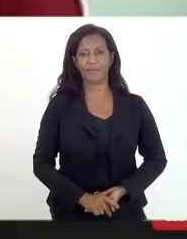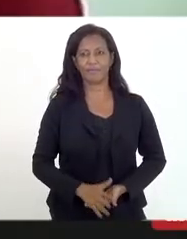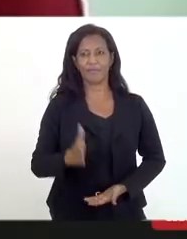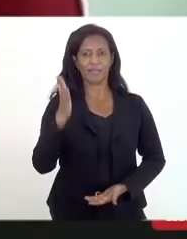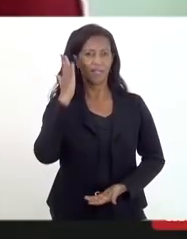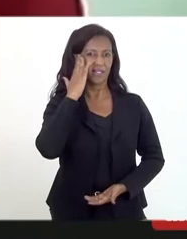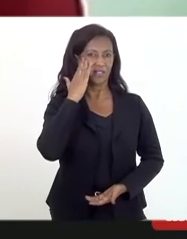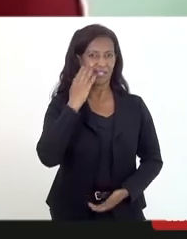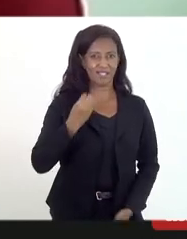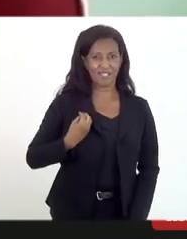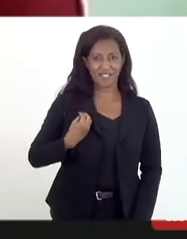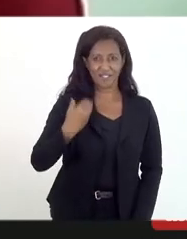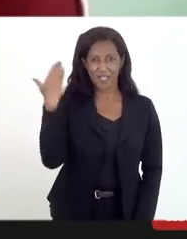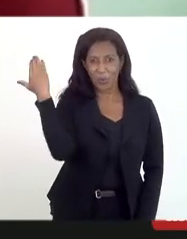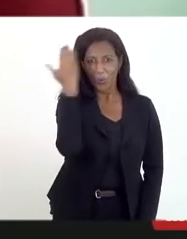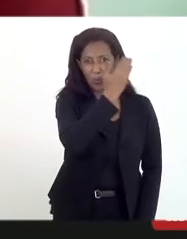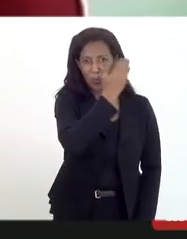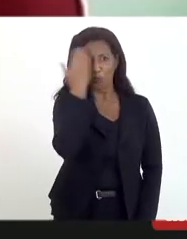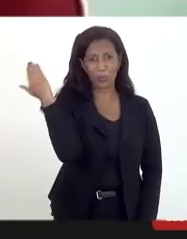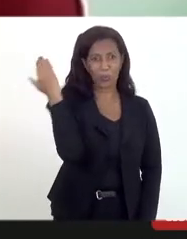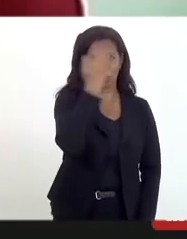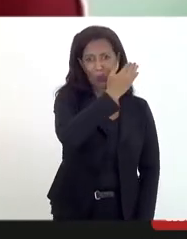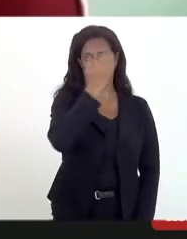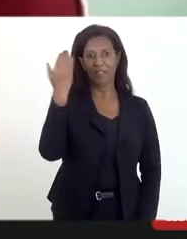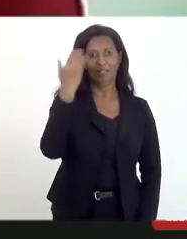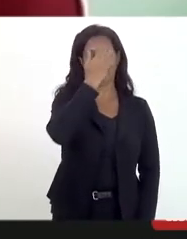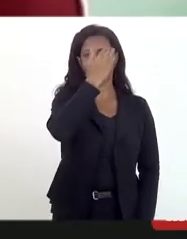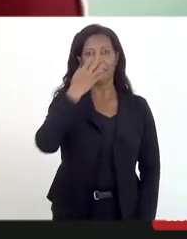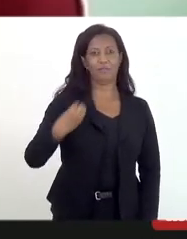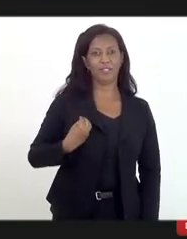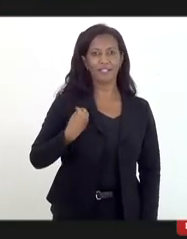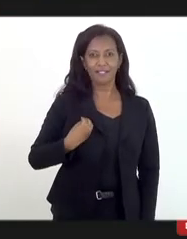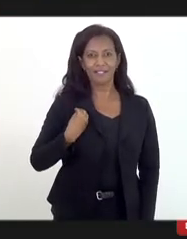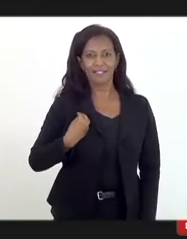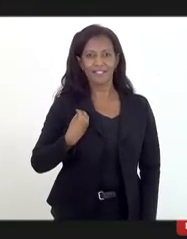conosco, mas ainda não apareceu. Doutora Valesca.